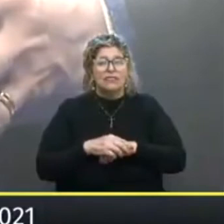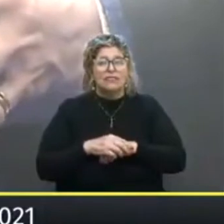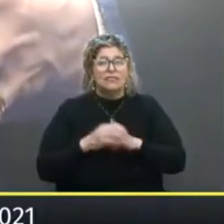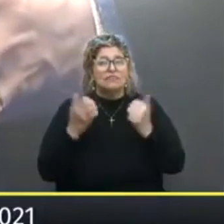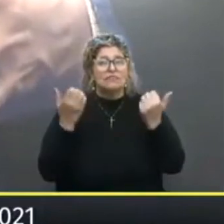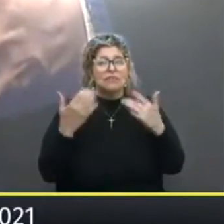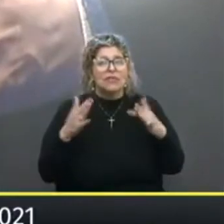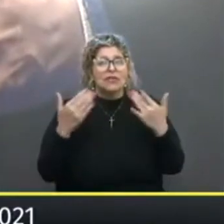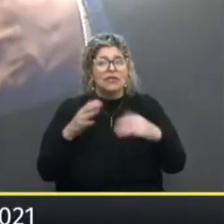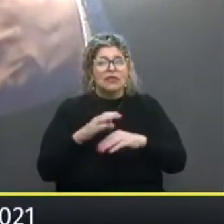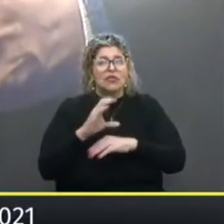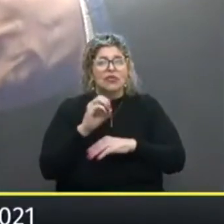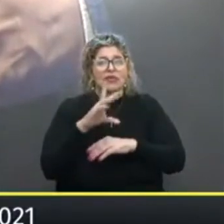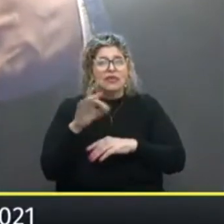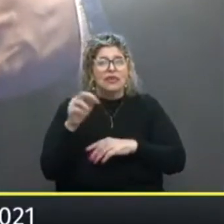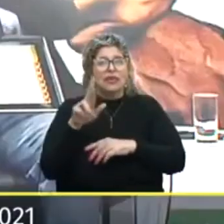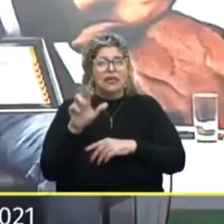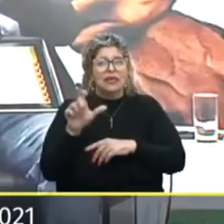Parabéns OCERGS